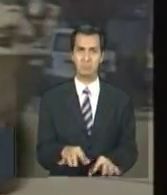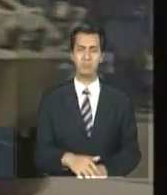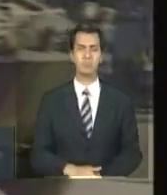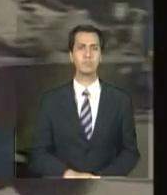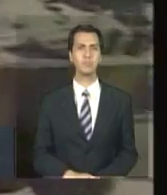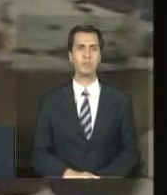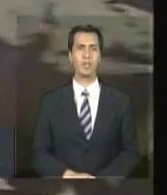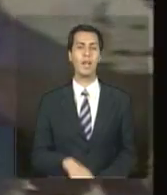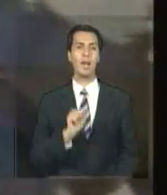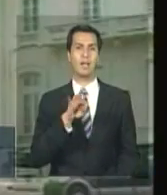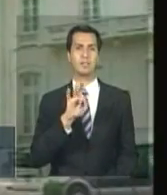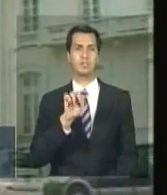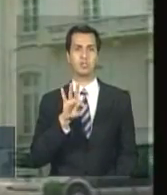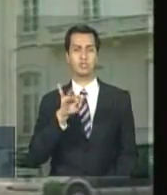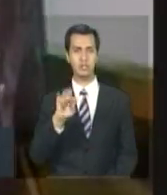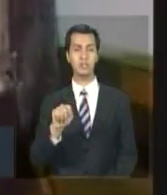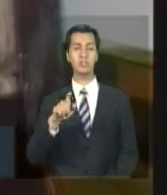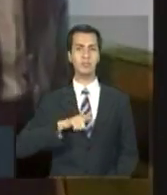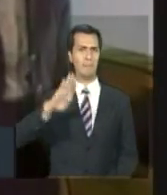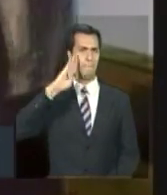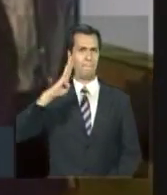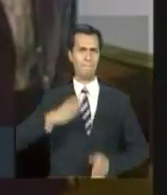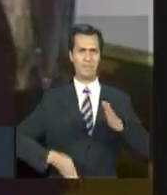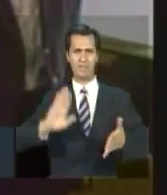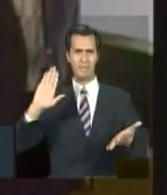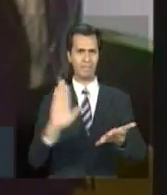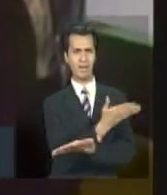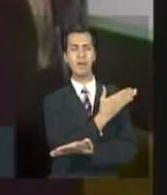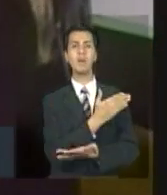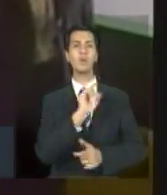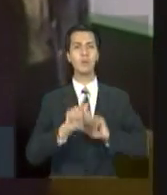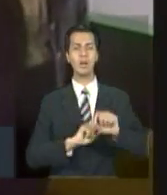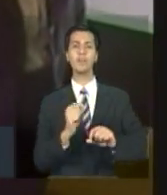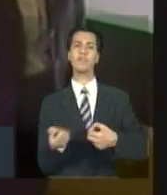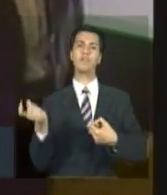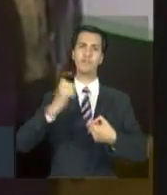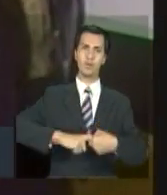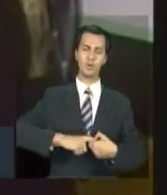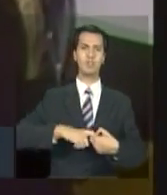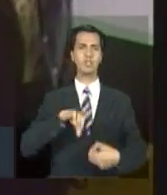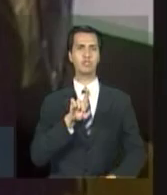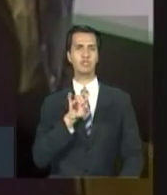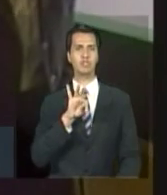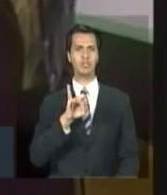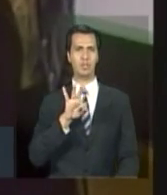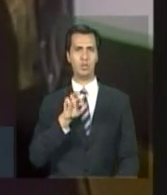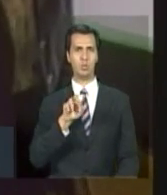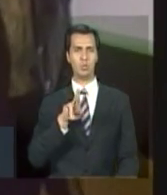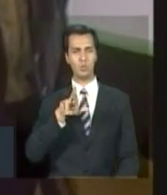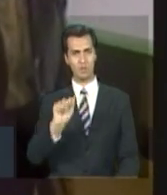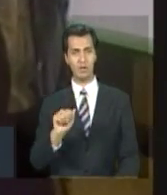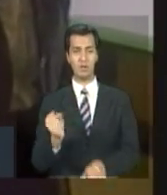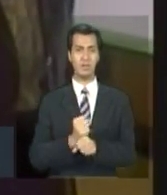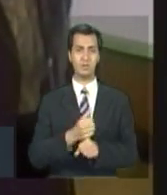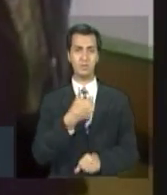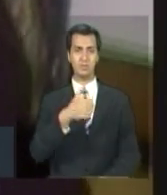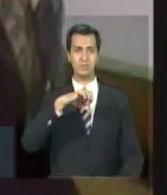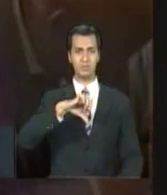deposto por um novo golpe militar e a ditadura foi restaurada no Haiti. Em 1994,